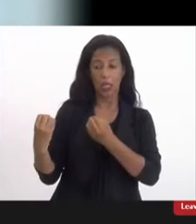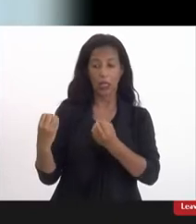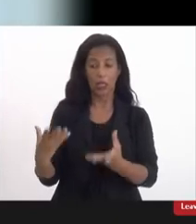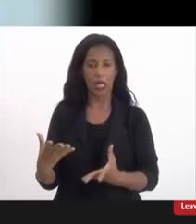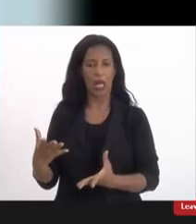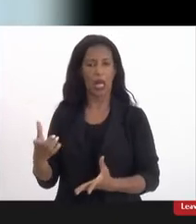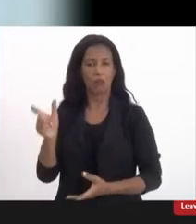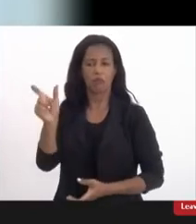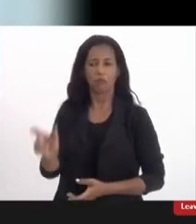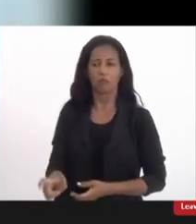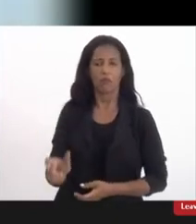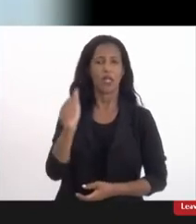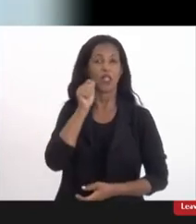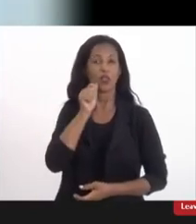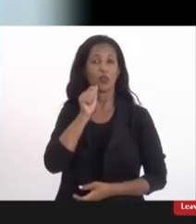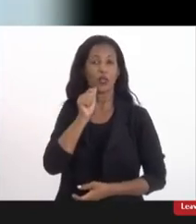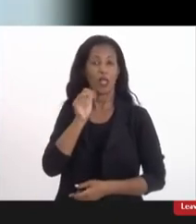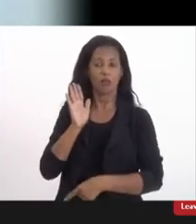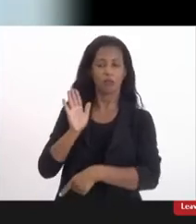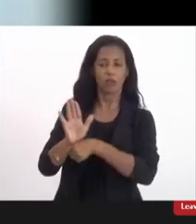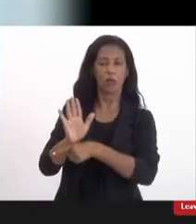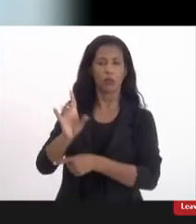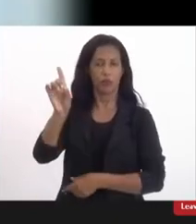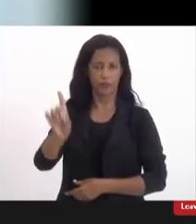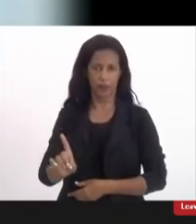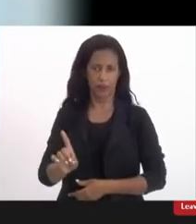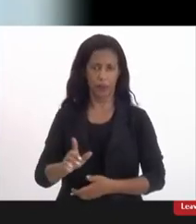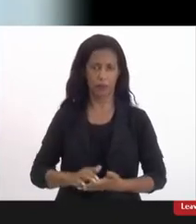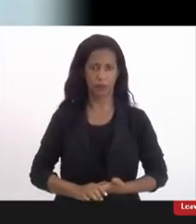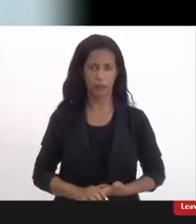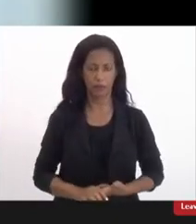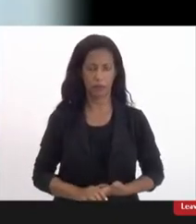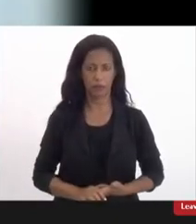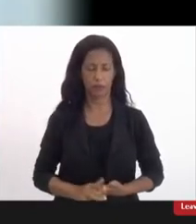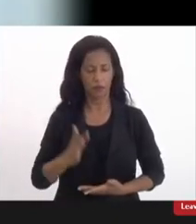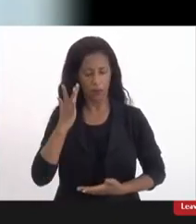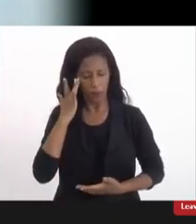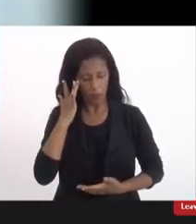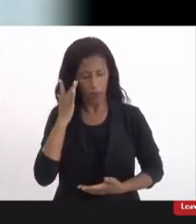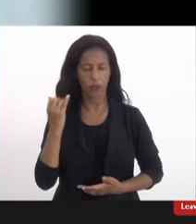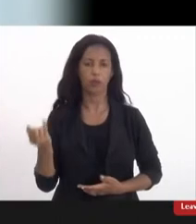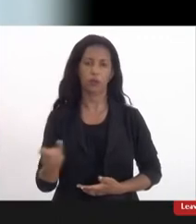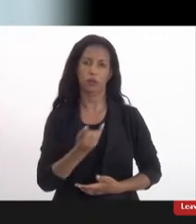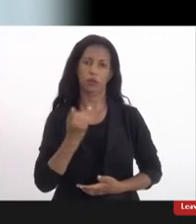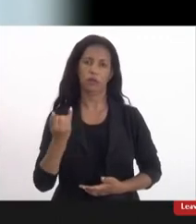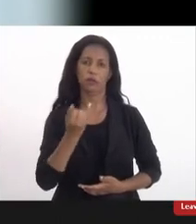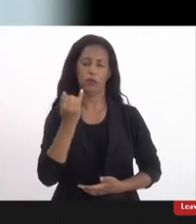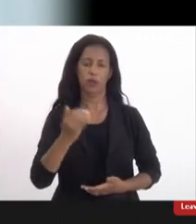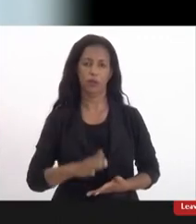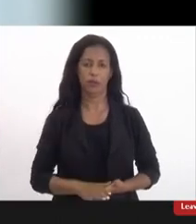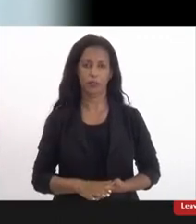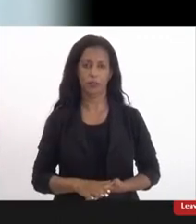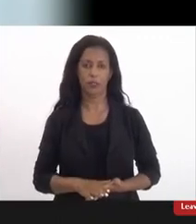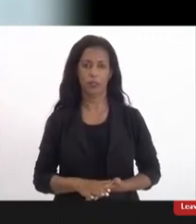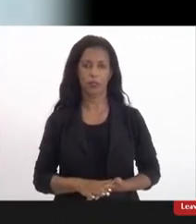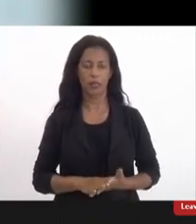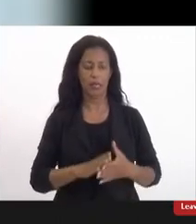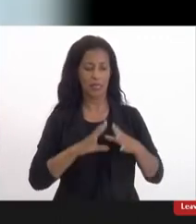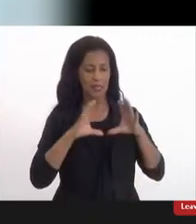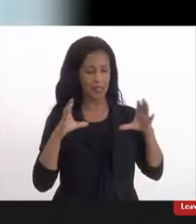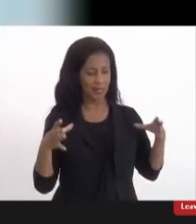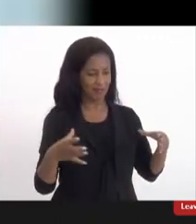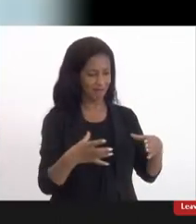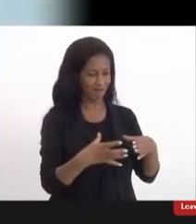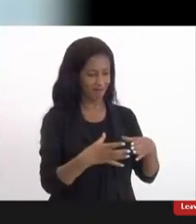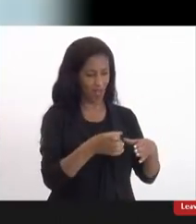prioritariamente às mulheres com deficiência sabe acho que isso é importante é sair desse ciclo então